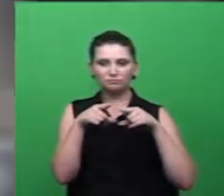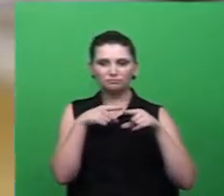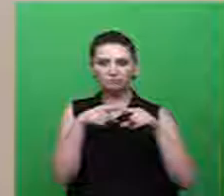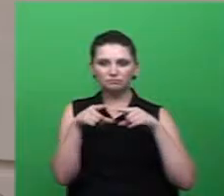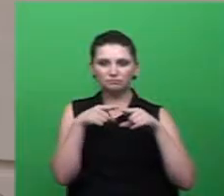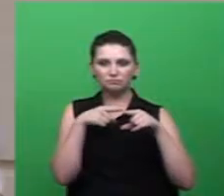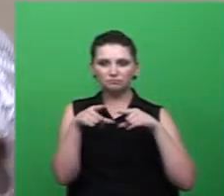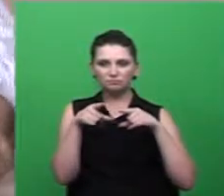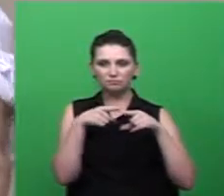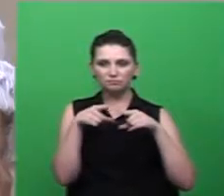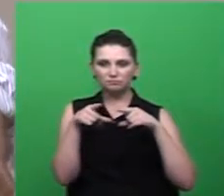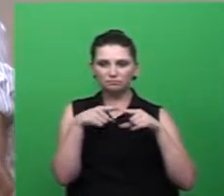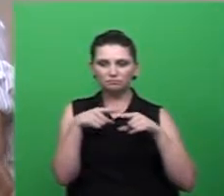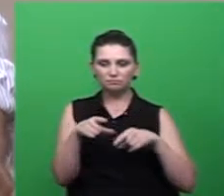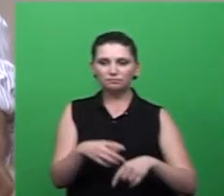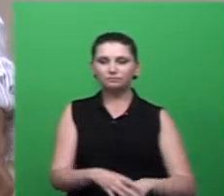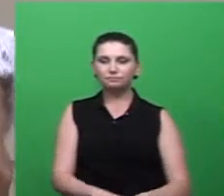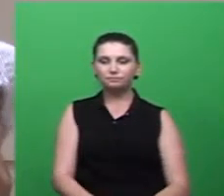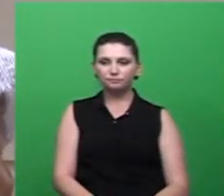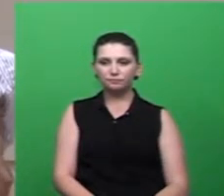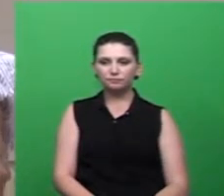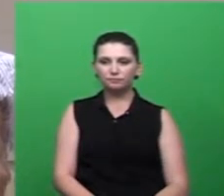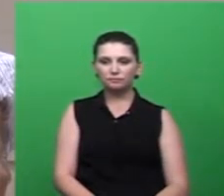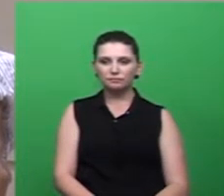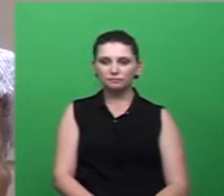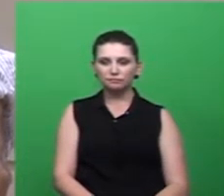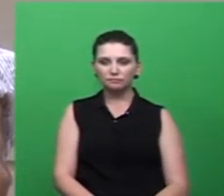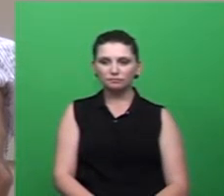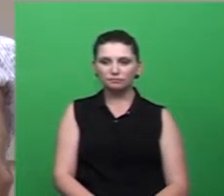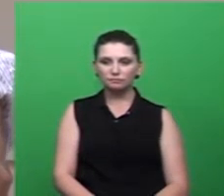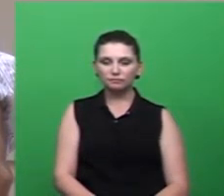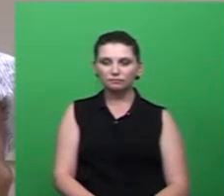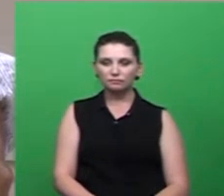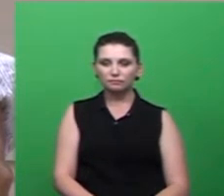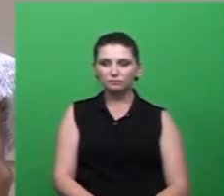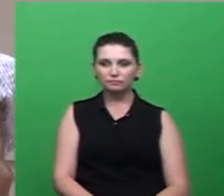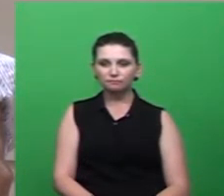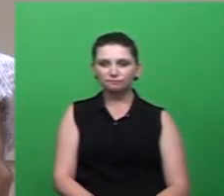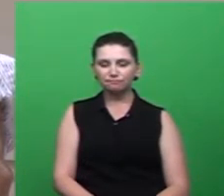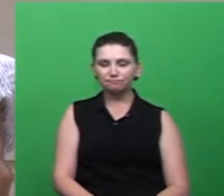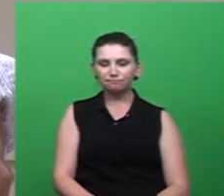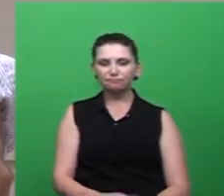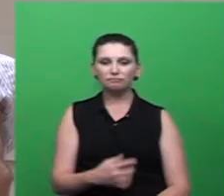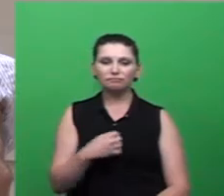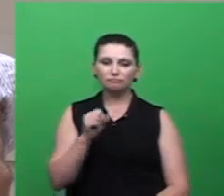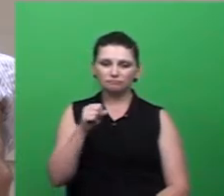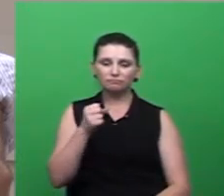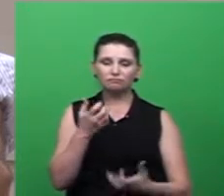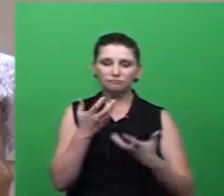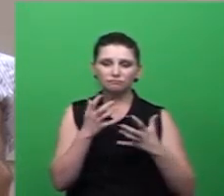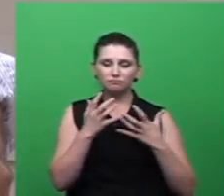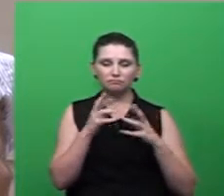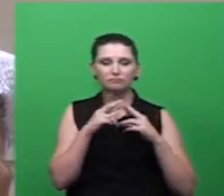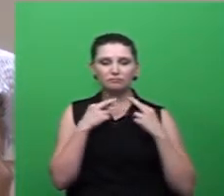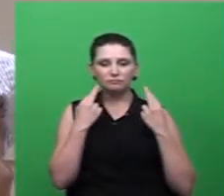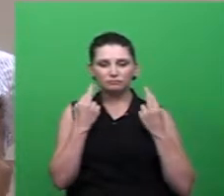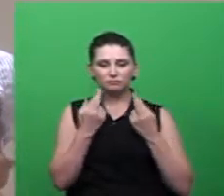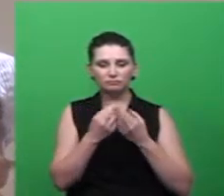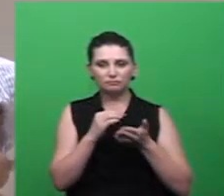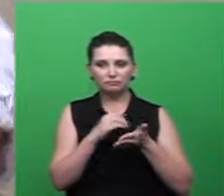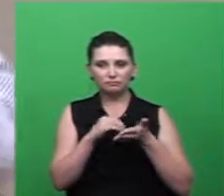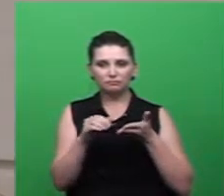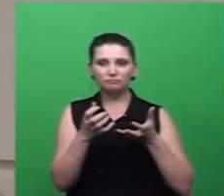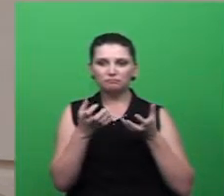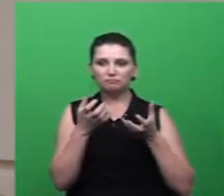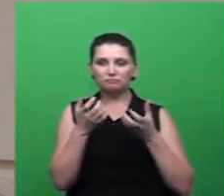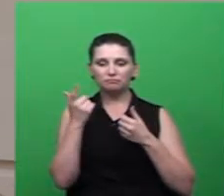trato com a coisa pública e eu fiz esse elogio a ele no dia dessa reunião do secretário e quero aqui mais